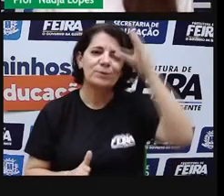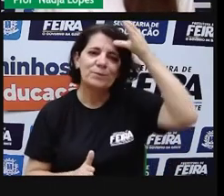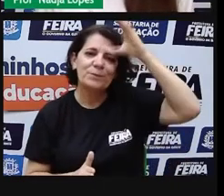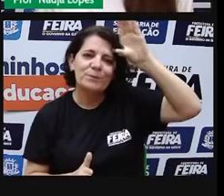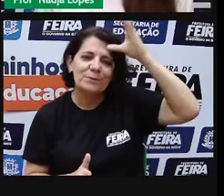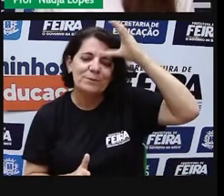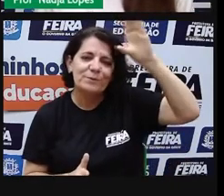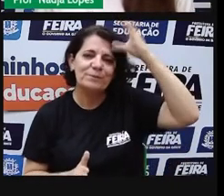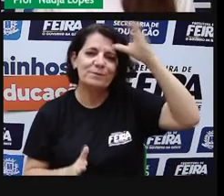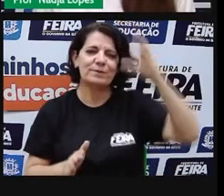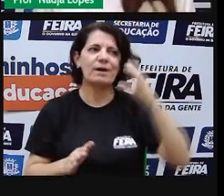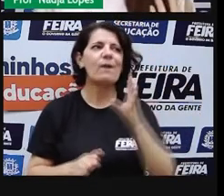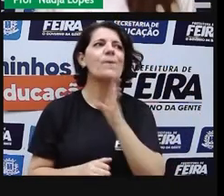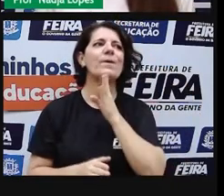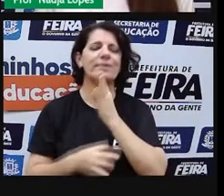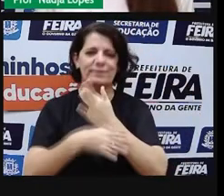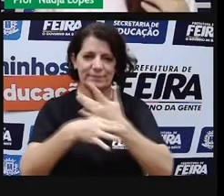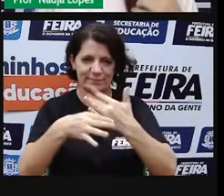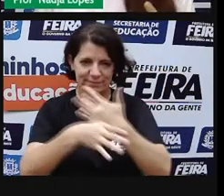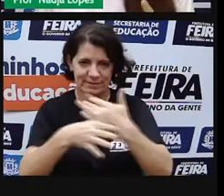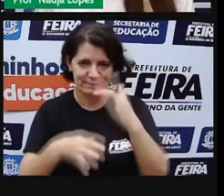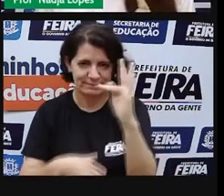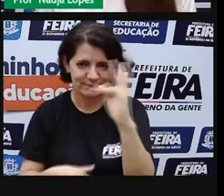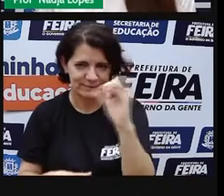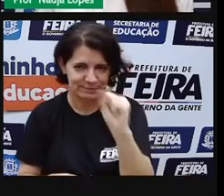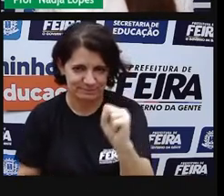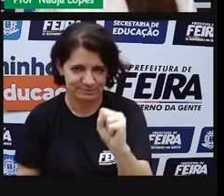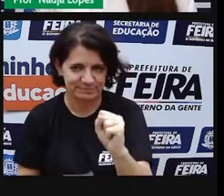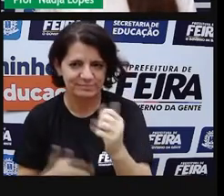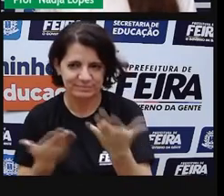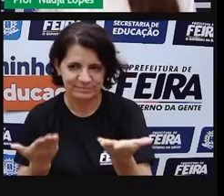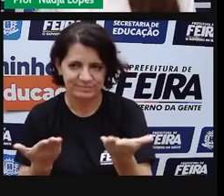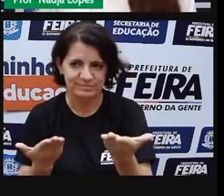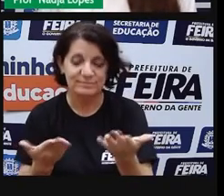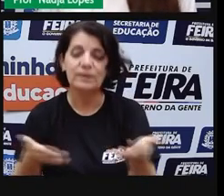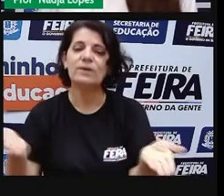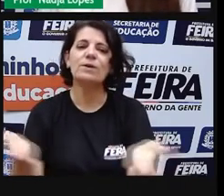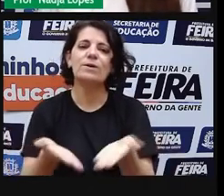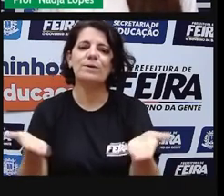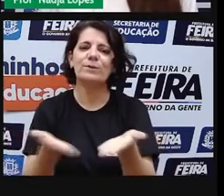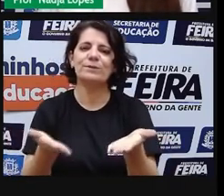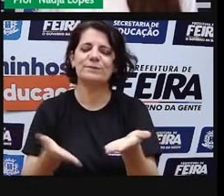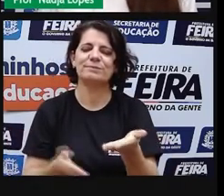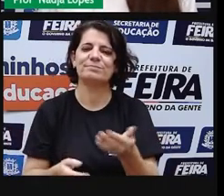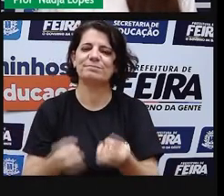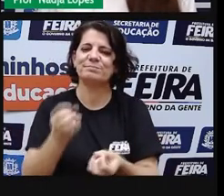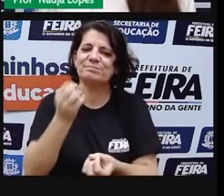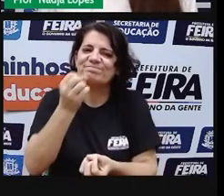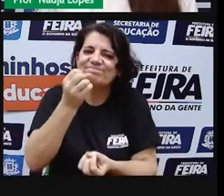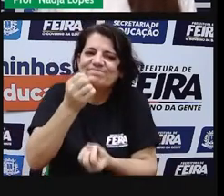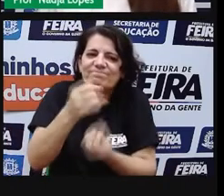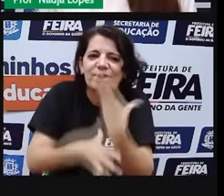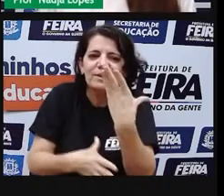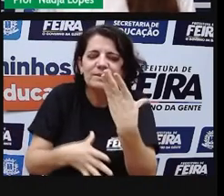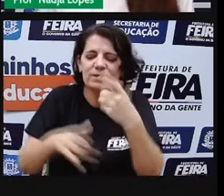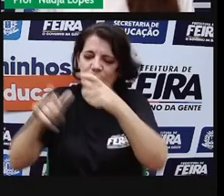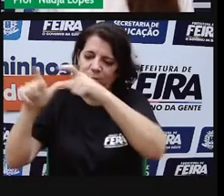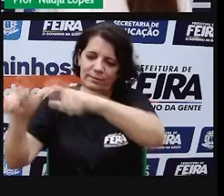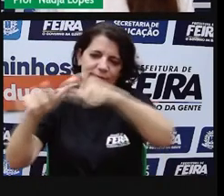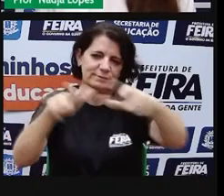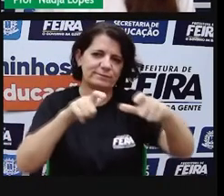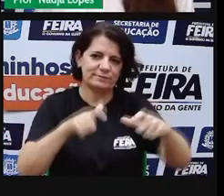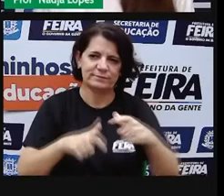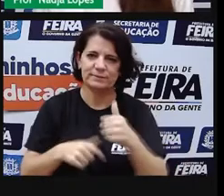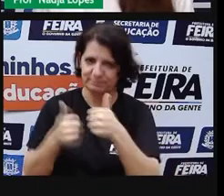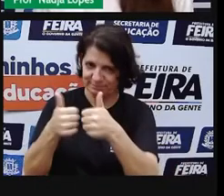conhecer a nossa cidade e trazer curiosidades também. E hoje, a curiosidade é sobre os bairros, tá bom?